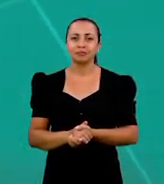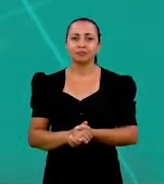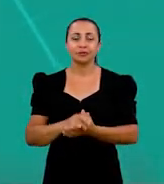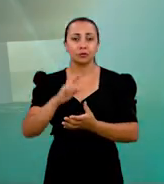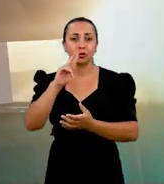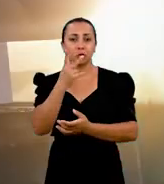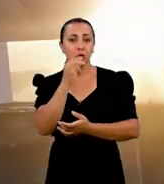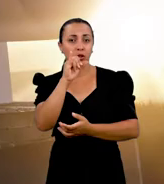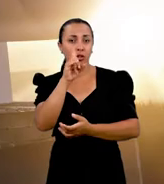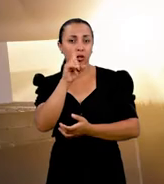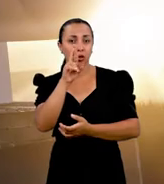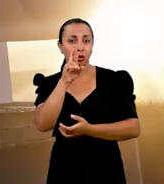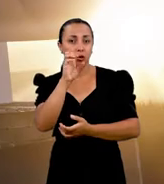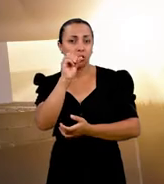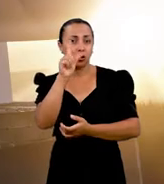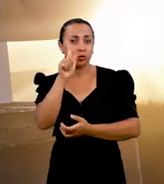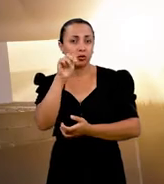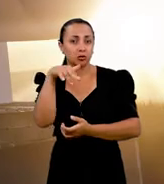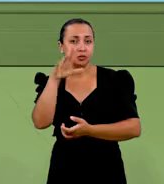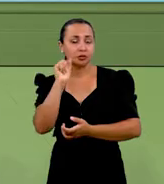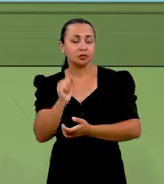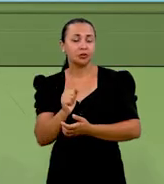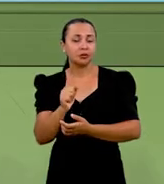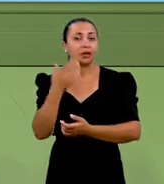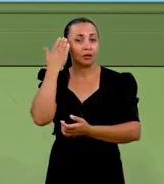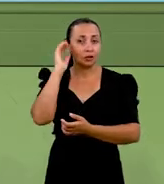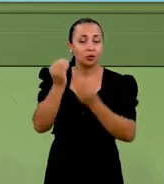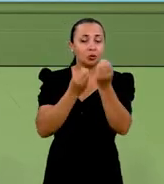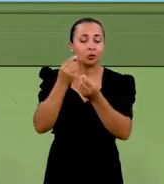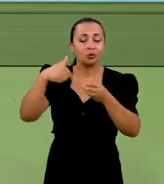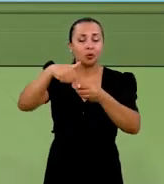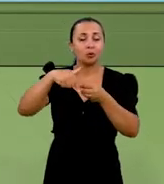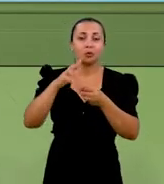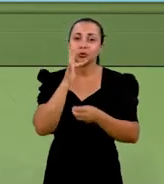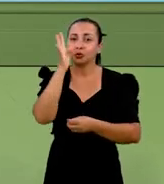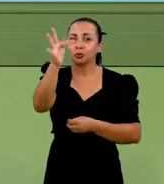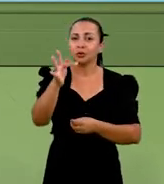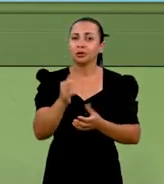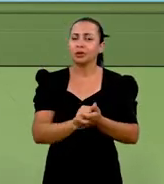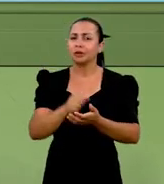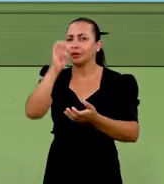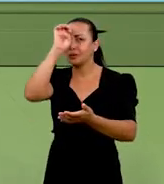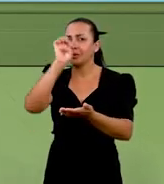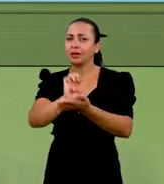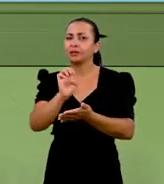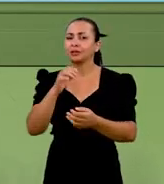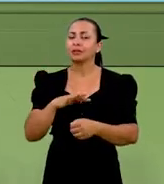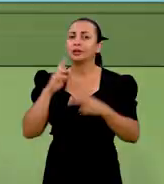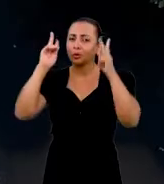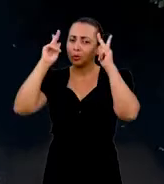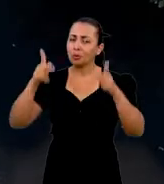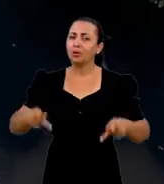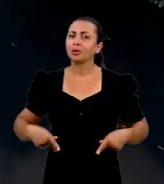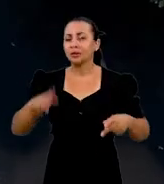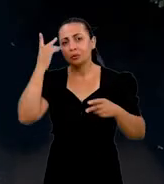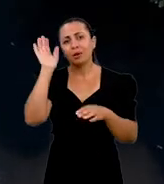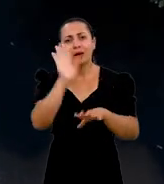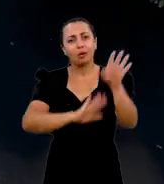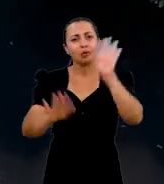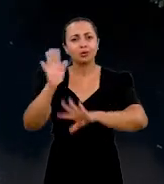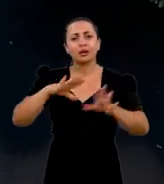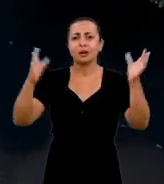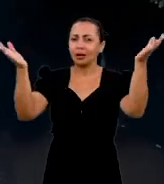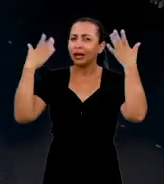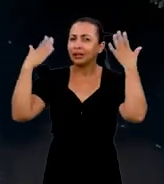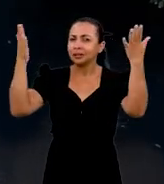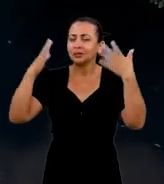O hidrogênio é considerado o combustível do futuro e é uma das esperanças da humanidade para ajudar a controlar o